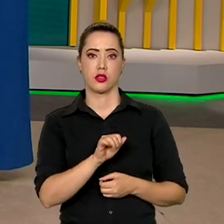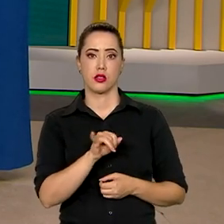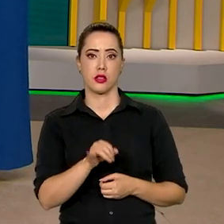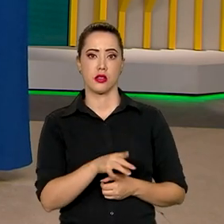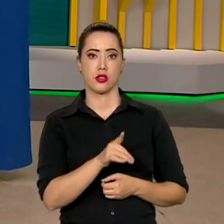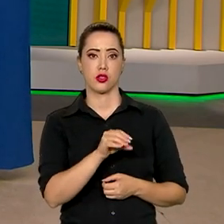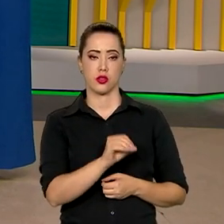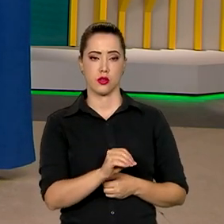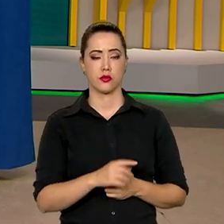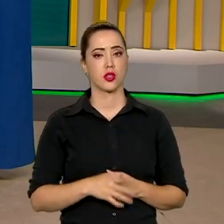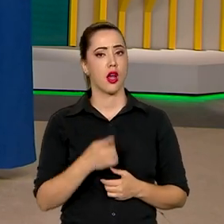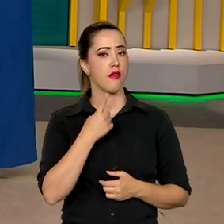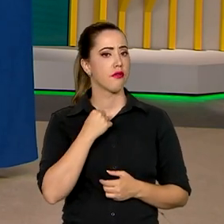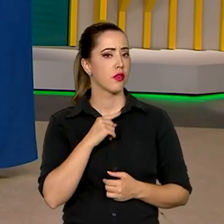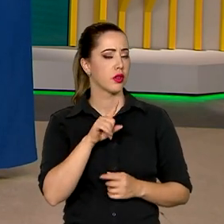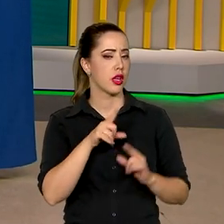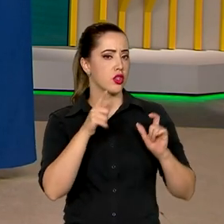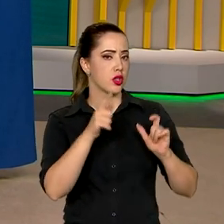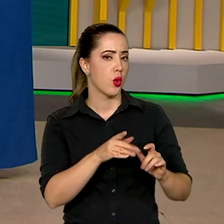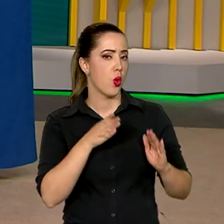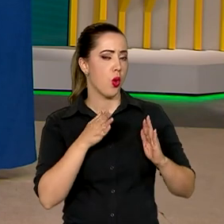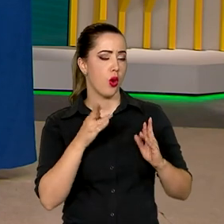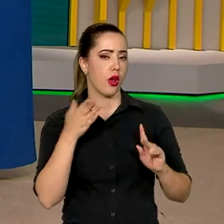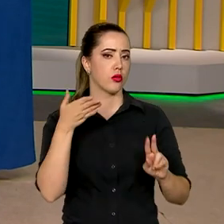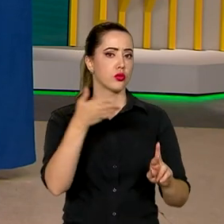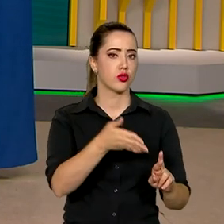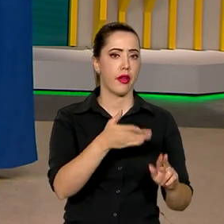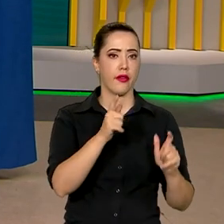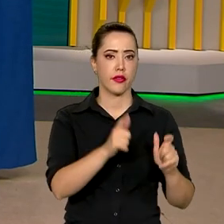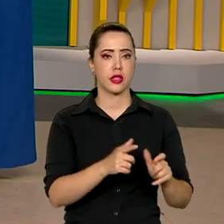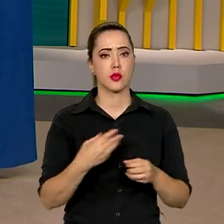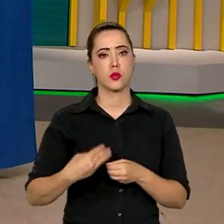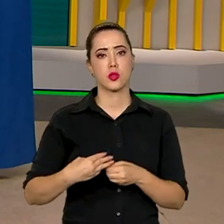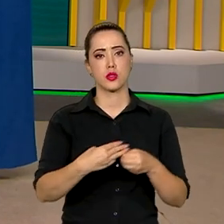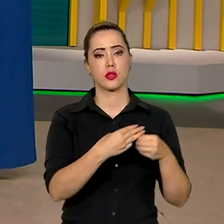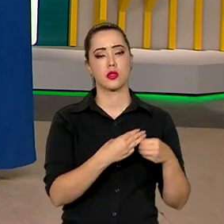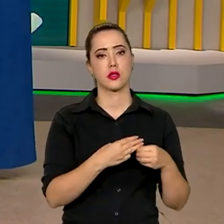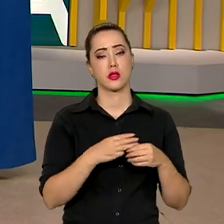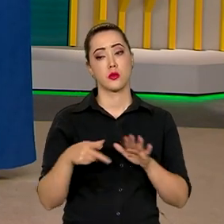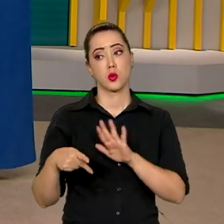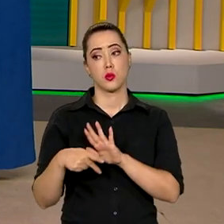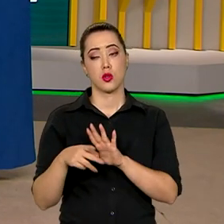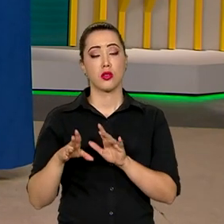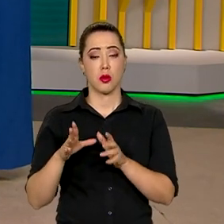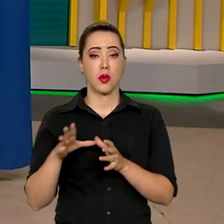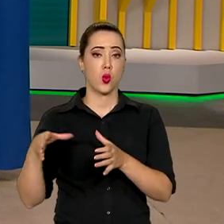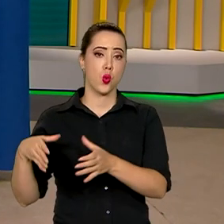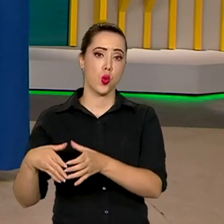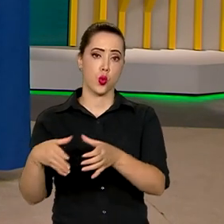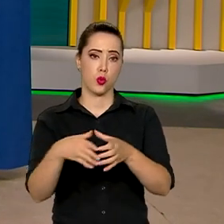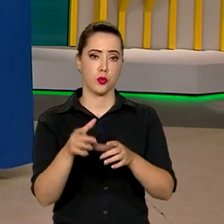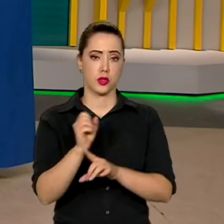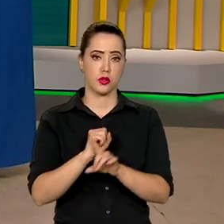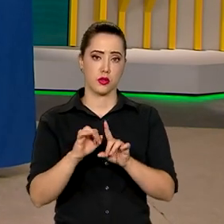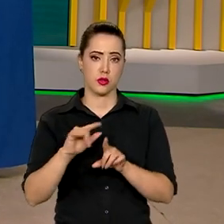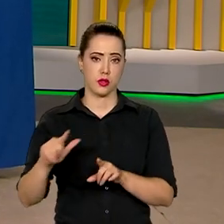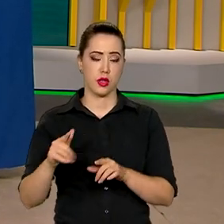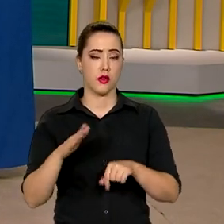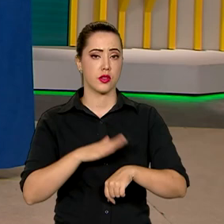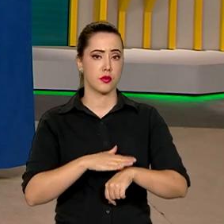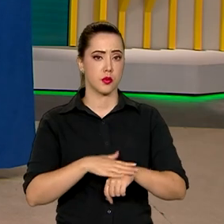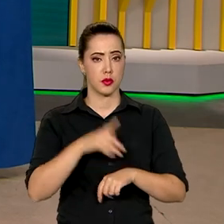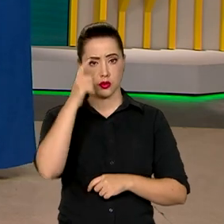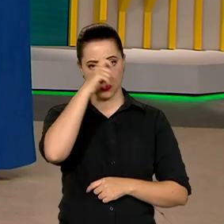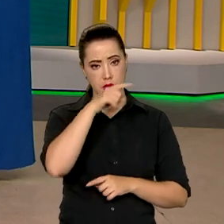É, Roberto, a intenção é criar um ponto de referência para os municípios e entidades da sociedade civil nesse momento tão difícil,